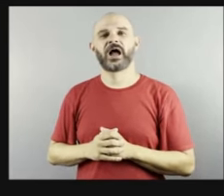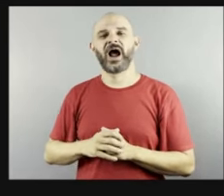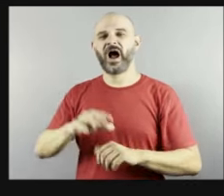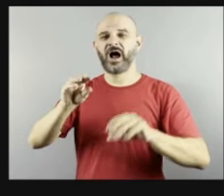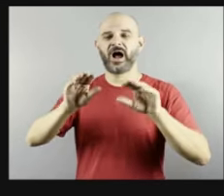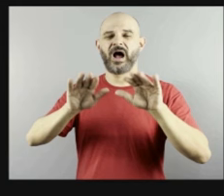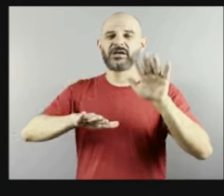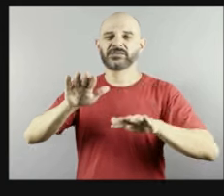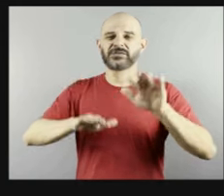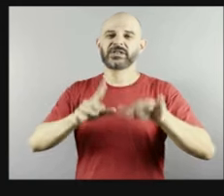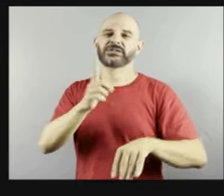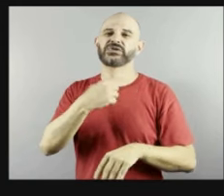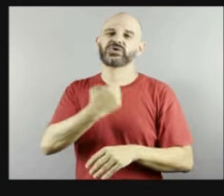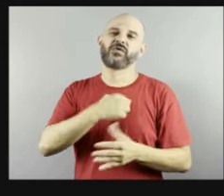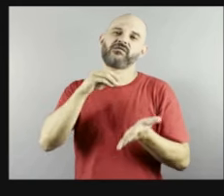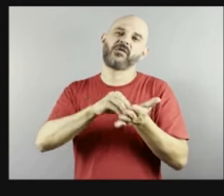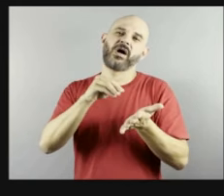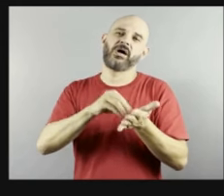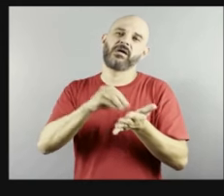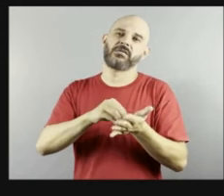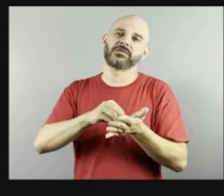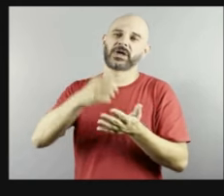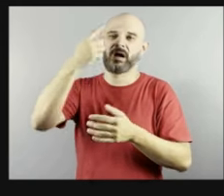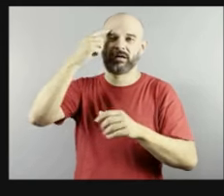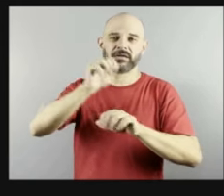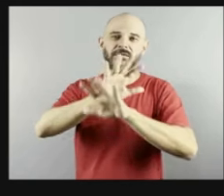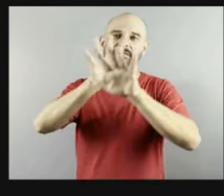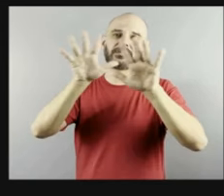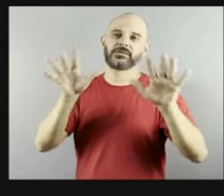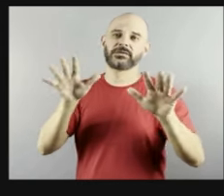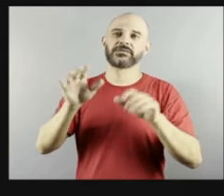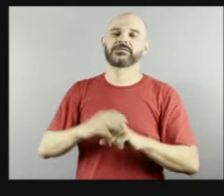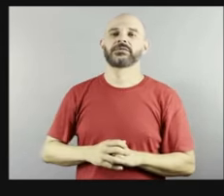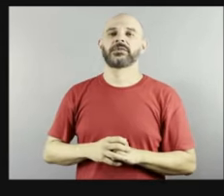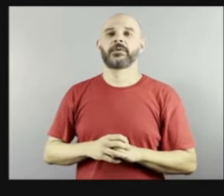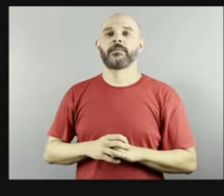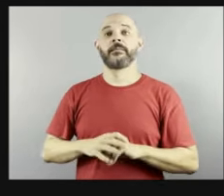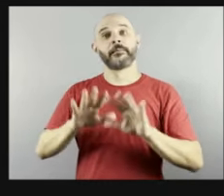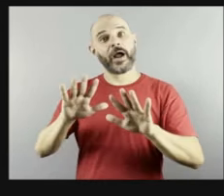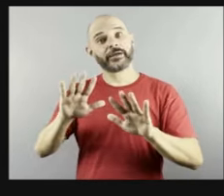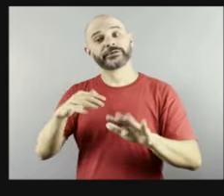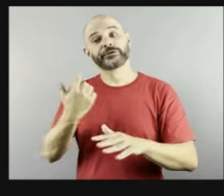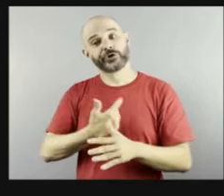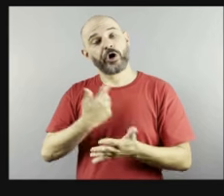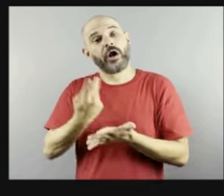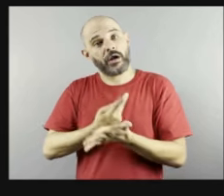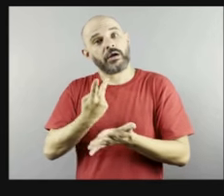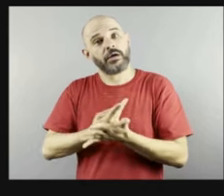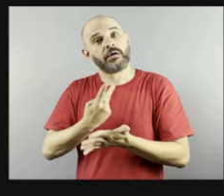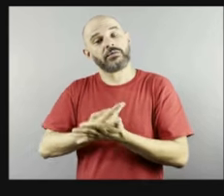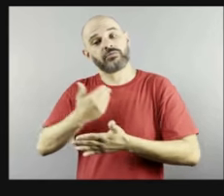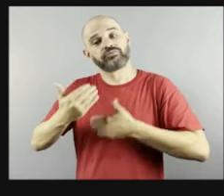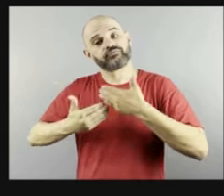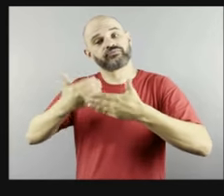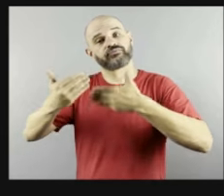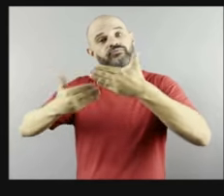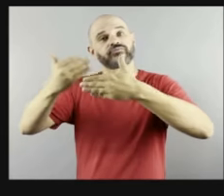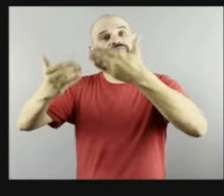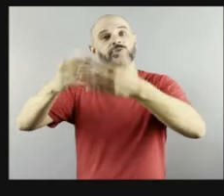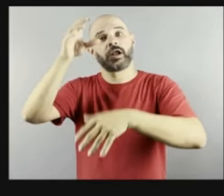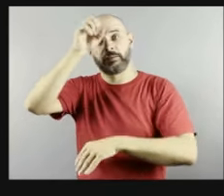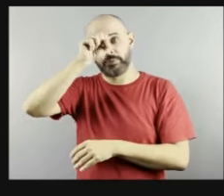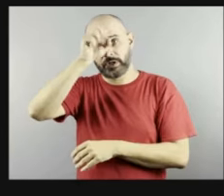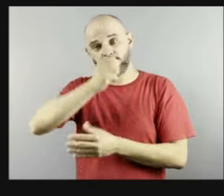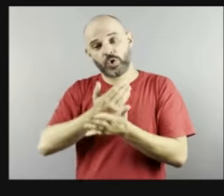cometemos no dia a dia mas também é errando que se aprende não é Patrícia é começar com boa vontade de querer